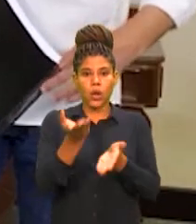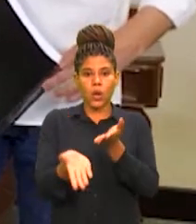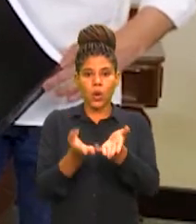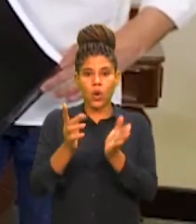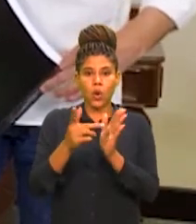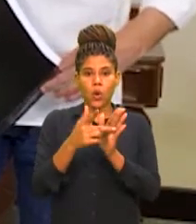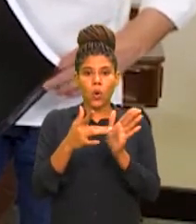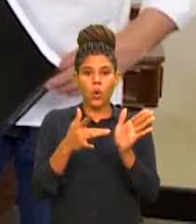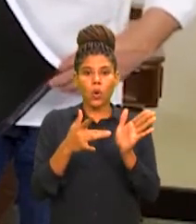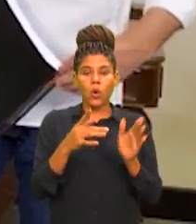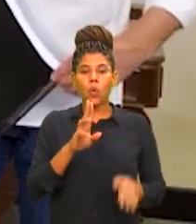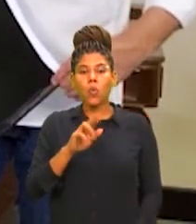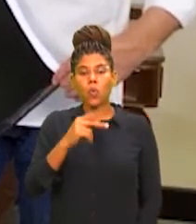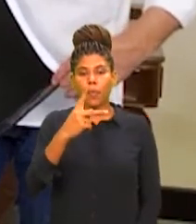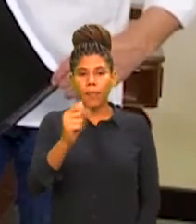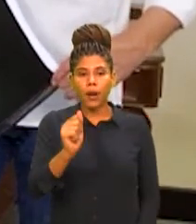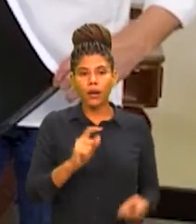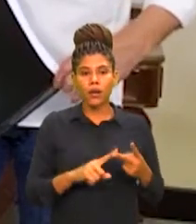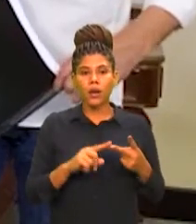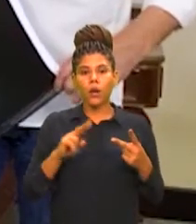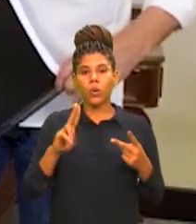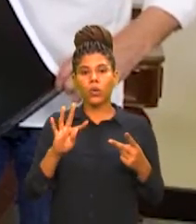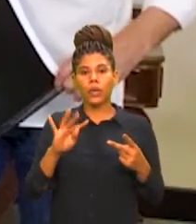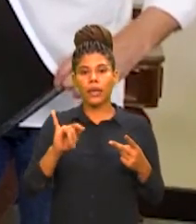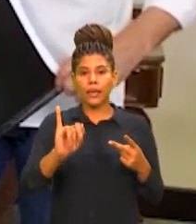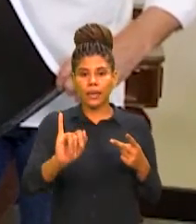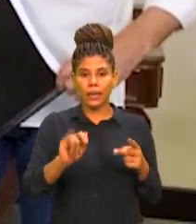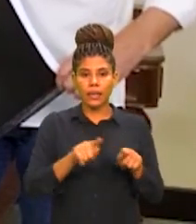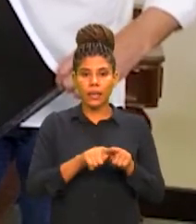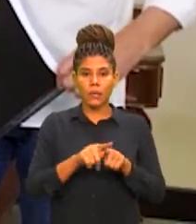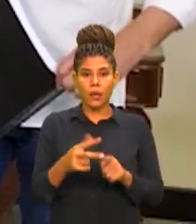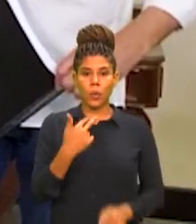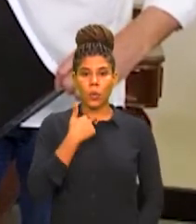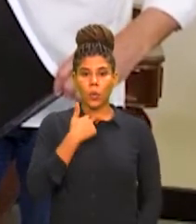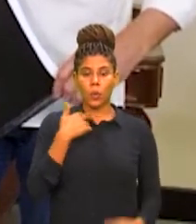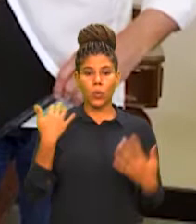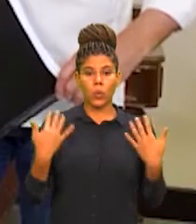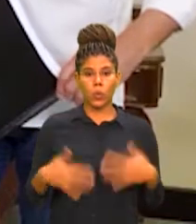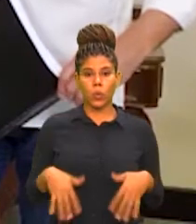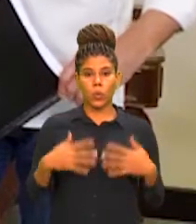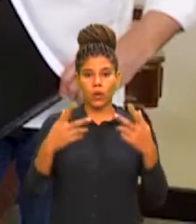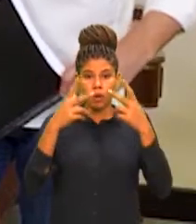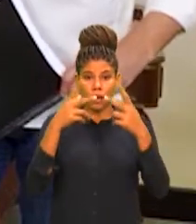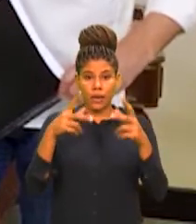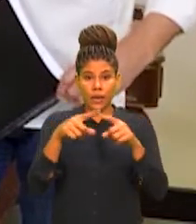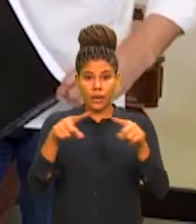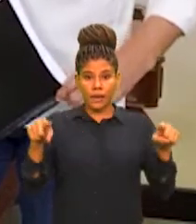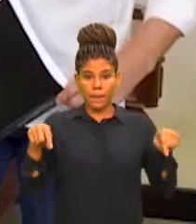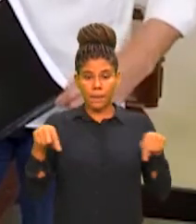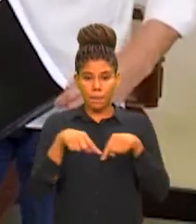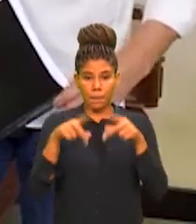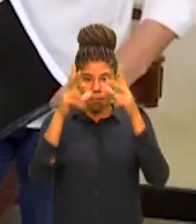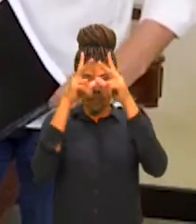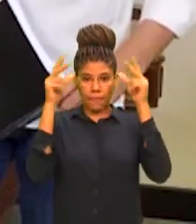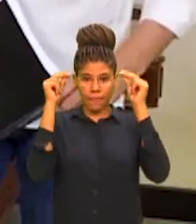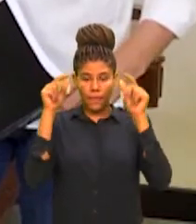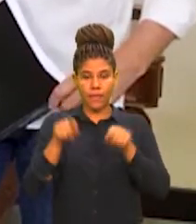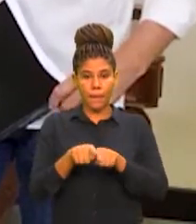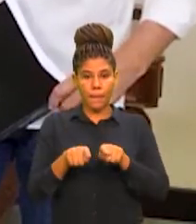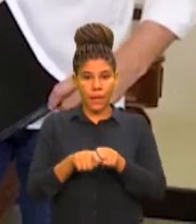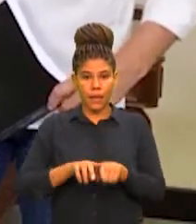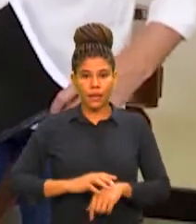UTI, principalmente na área pública, e do número de leitos de enfermaria. Isso faz dizer que apesar da